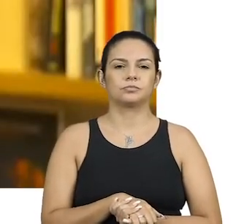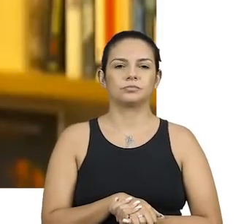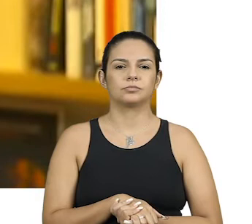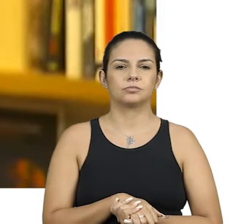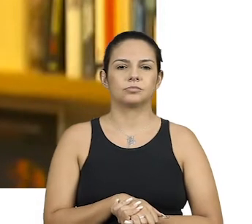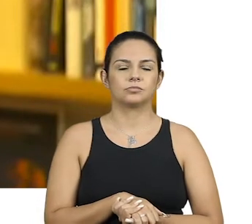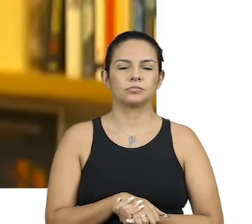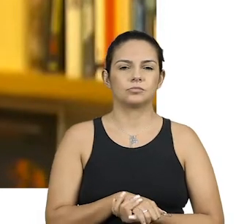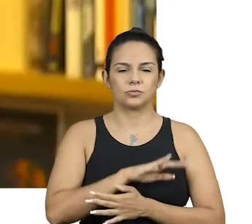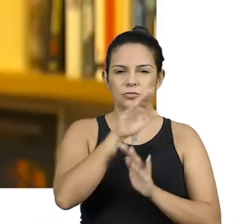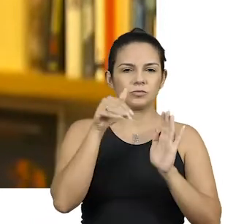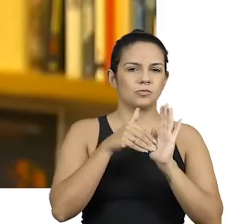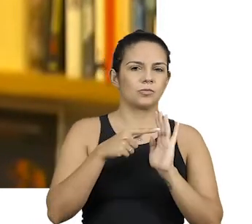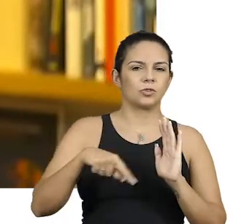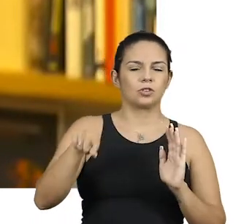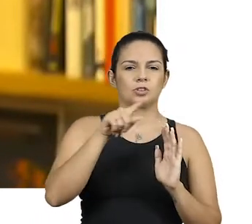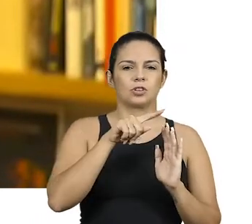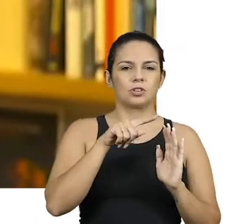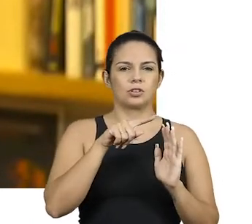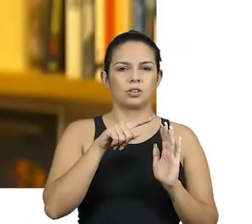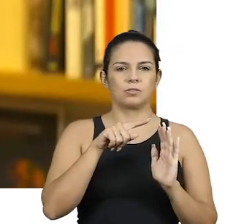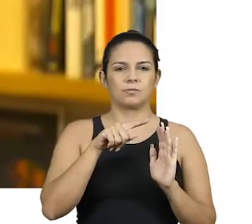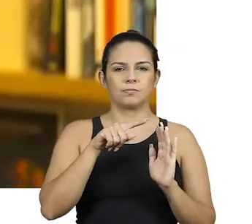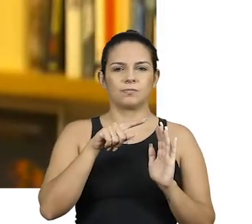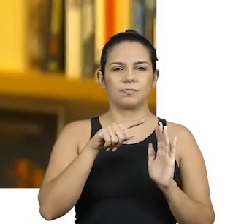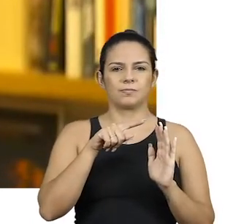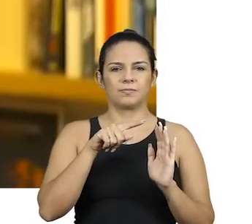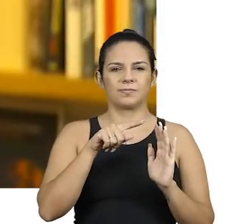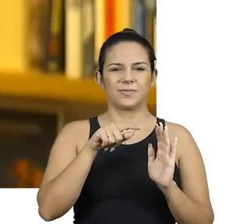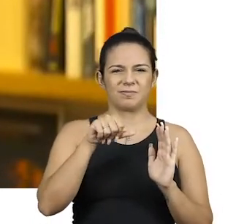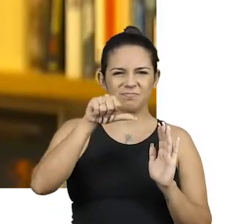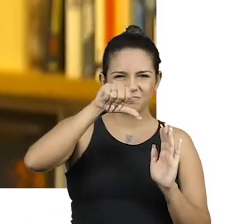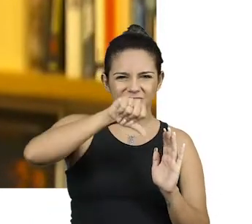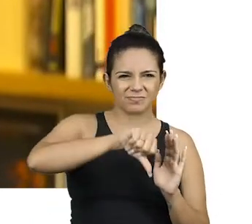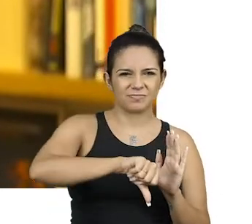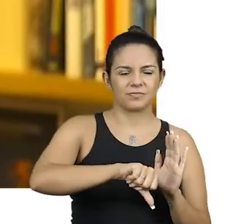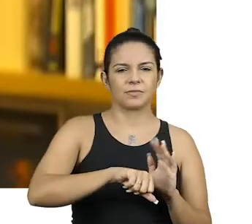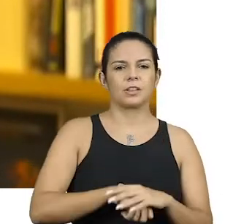com toda tragédia, com todo...